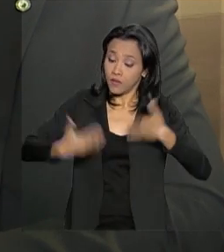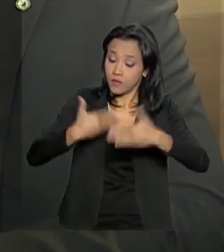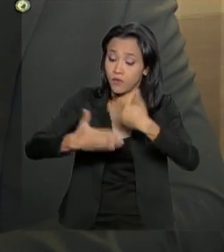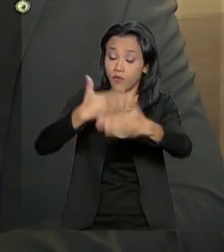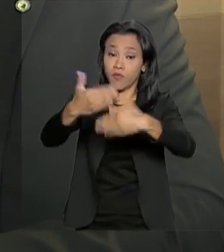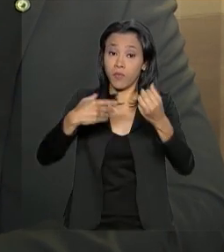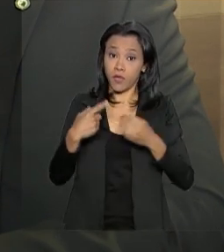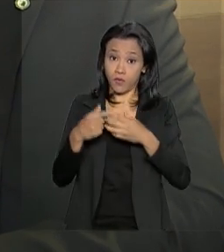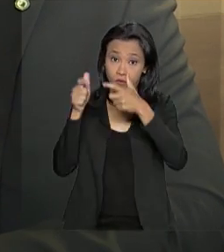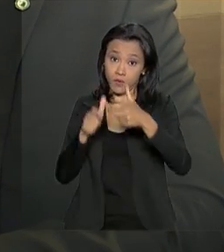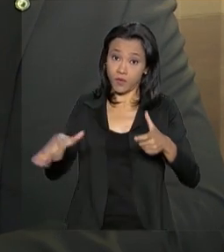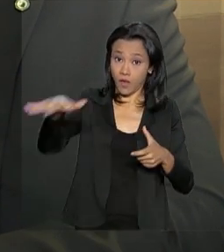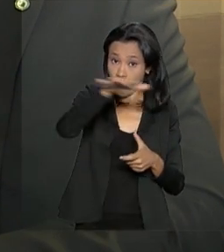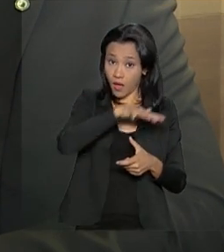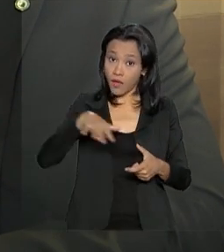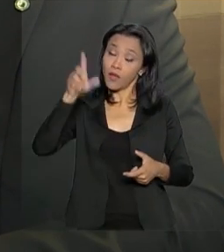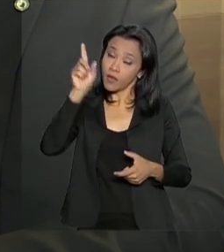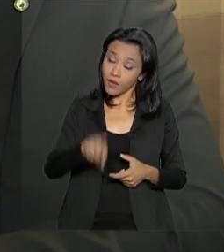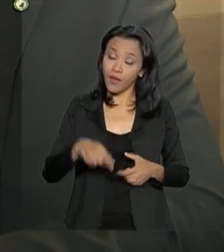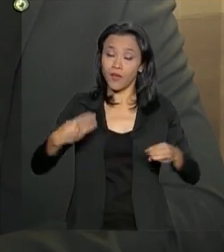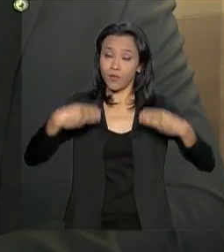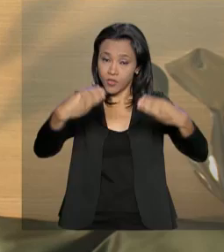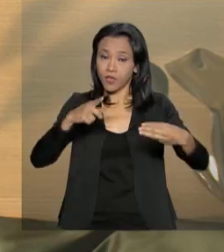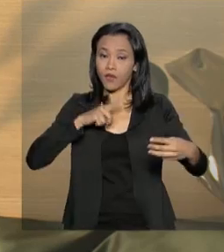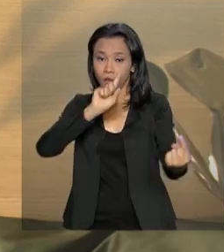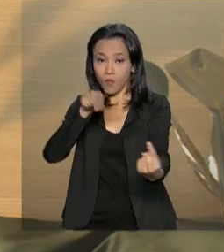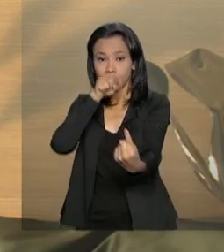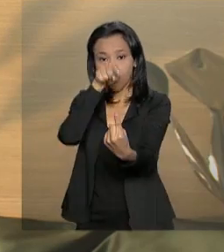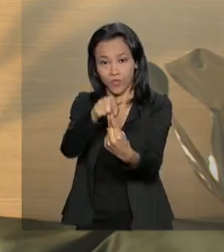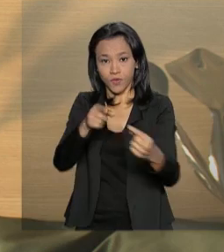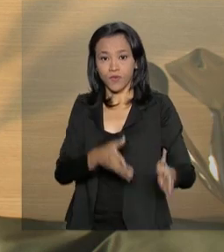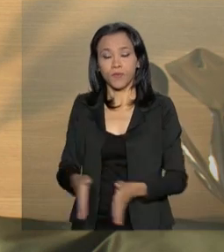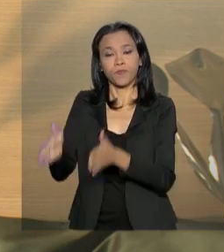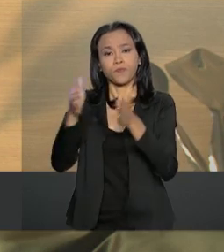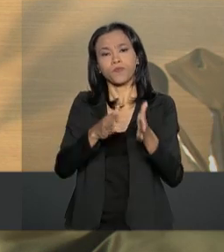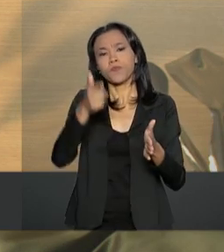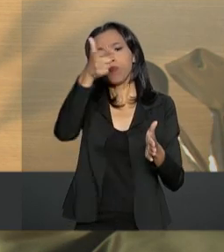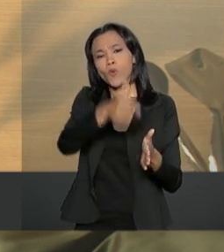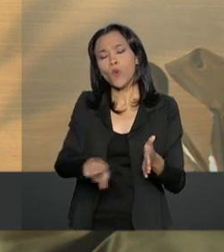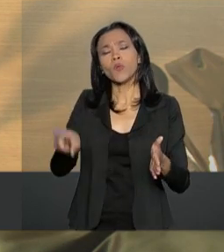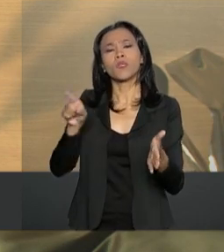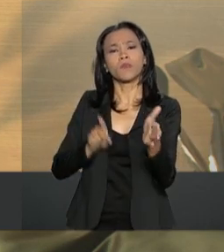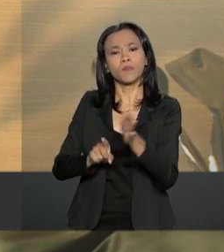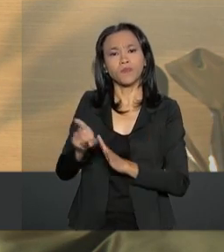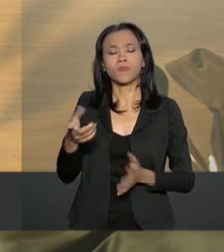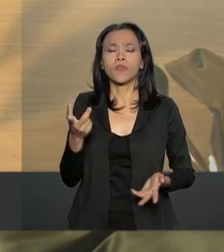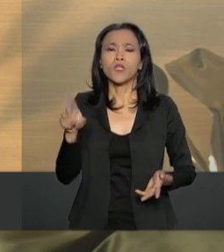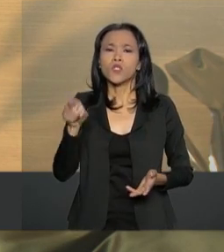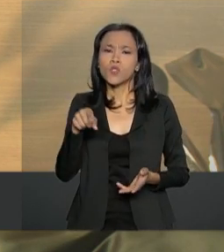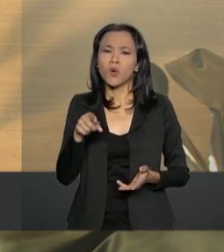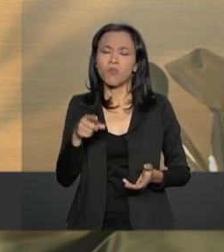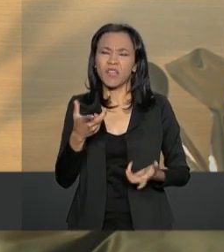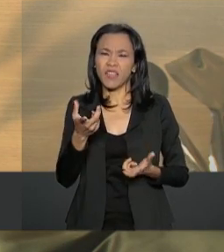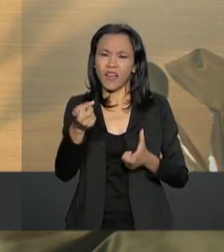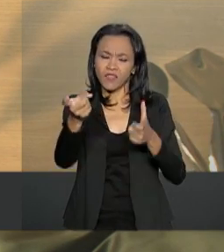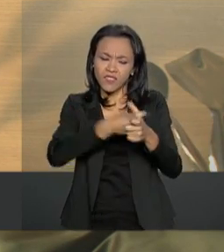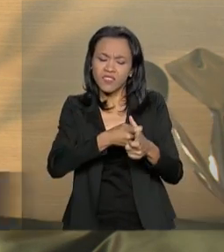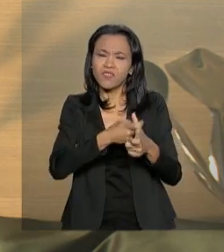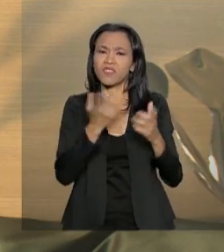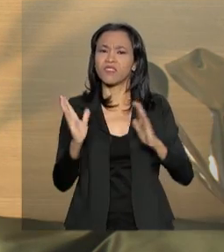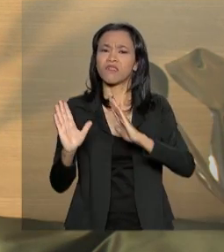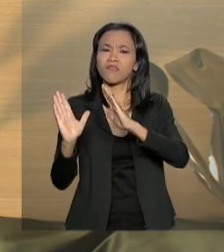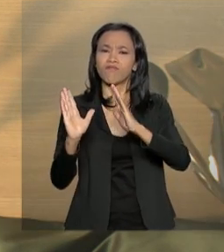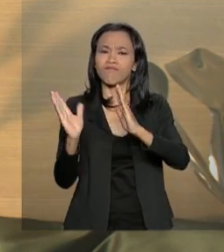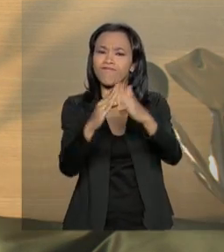regional e local, que é o que esse ministério tem como objetivo. Ministro, sobre o problema do déficit habitacional, que ainda é grande no país,